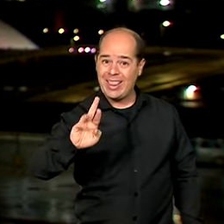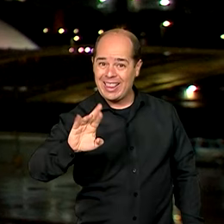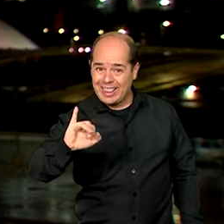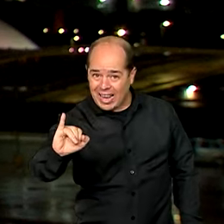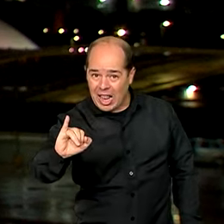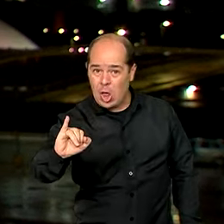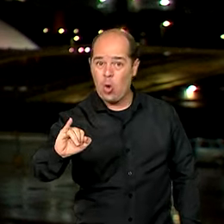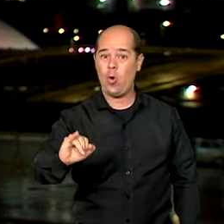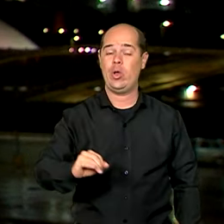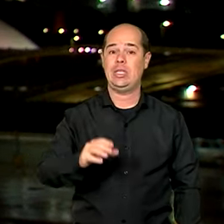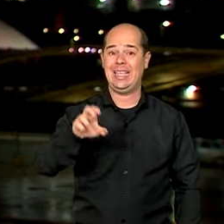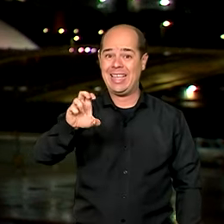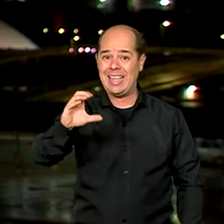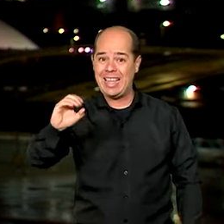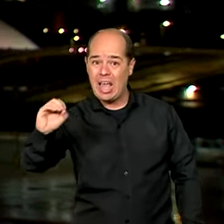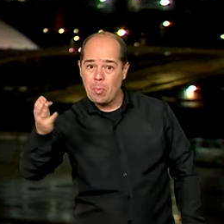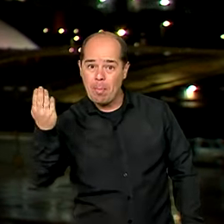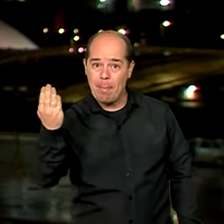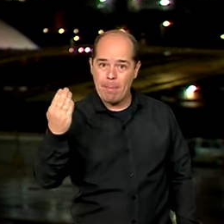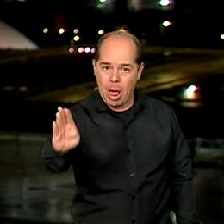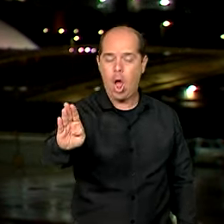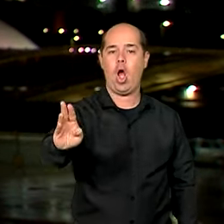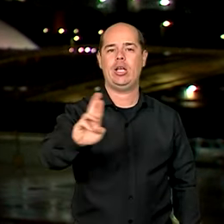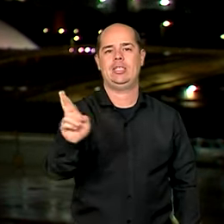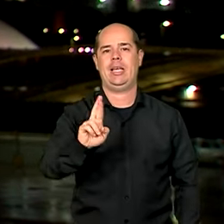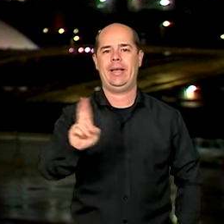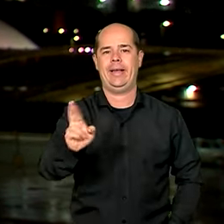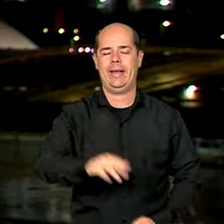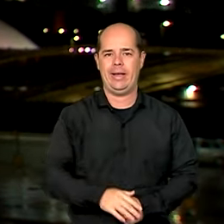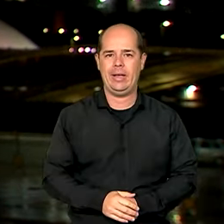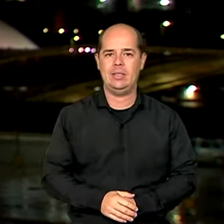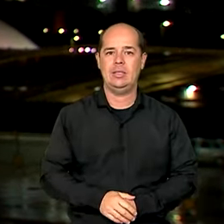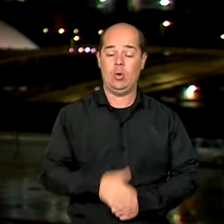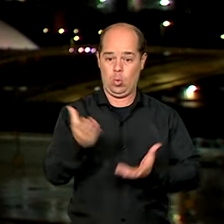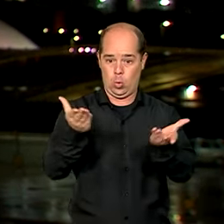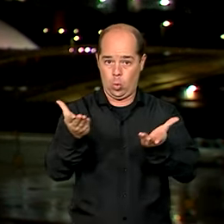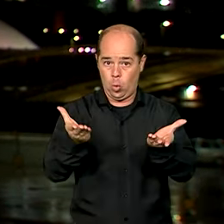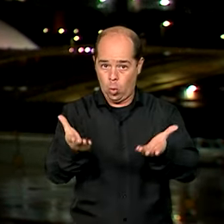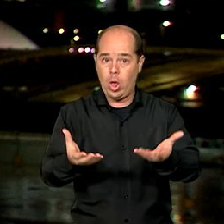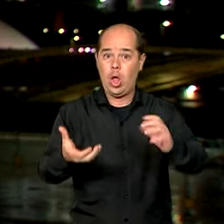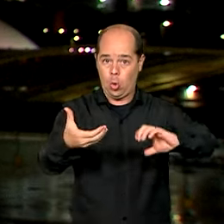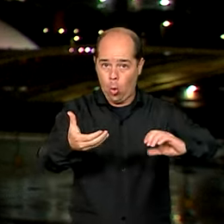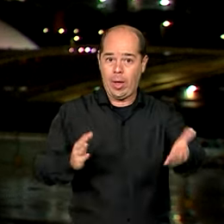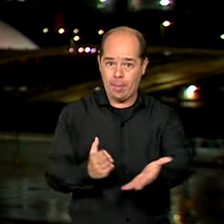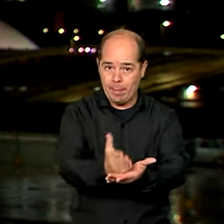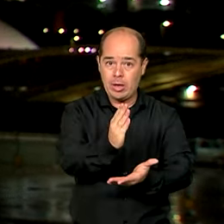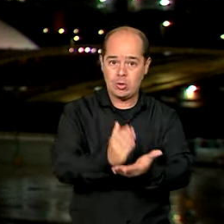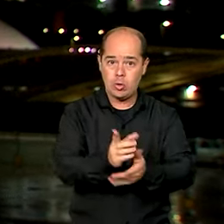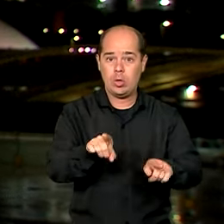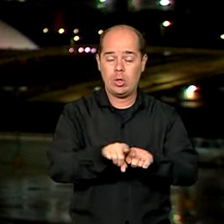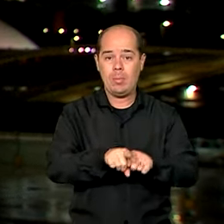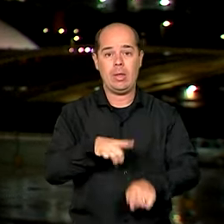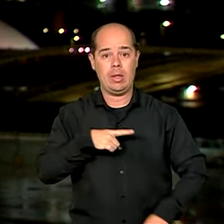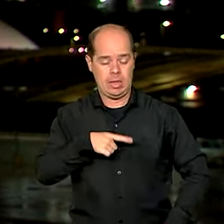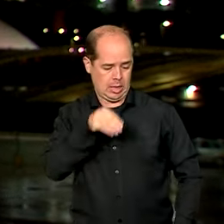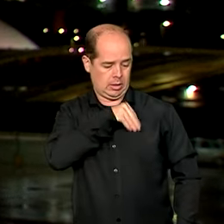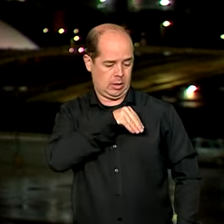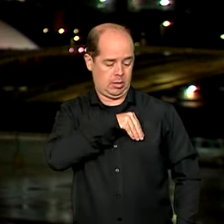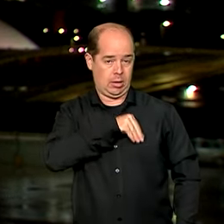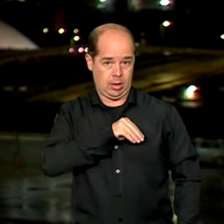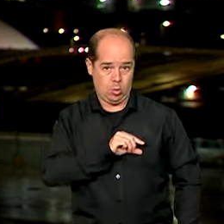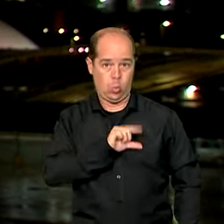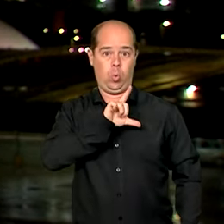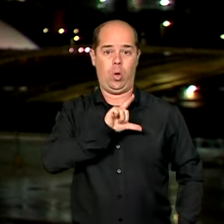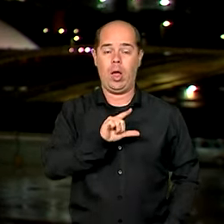O projeto do orçamento de 2024, aprovado pelo Congresso, também prevê aumento do salário mínimo, que passa dos atuais R$